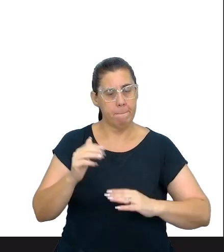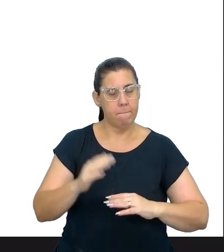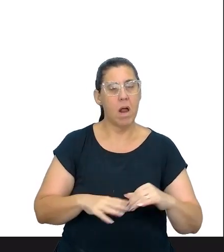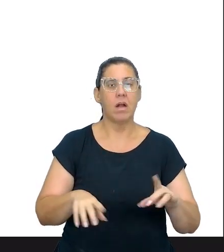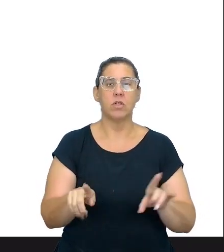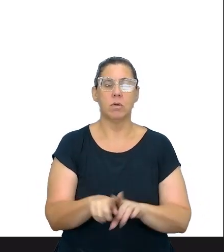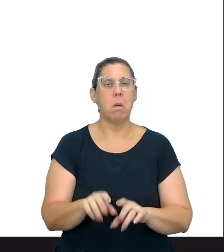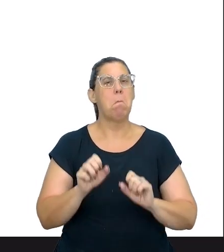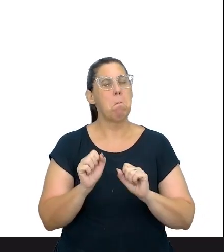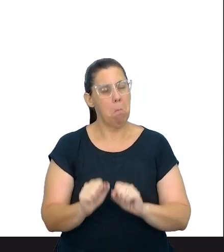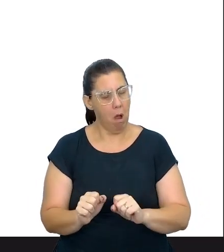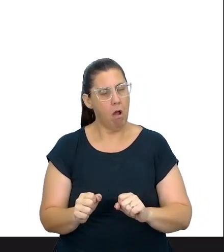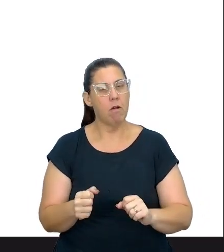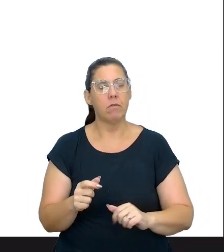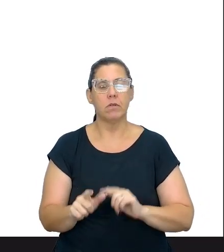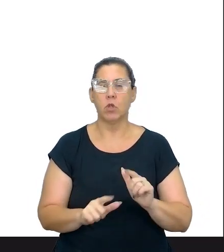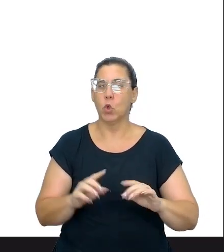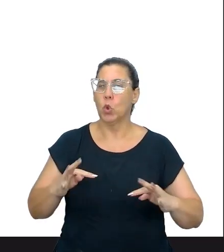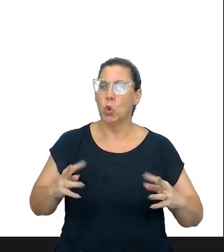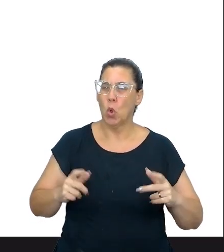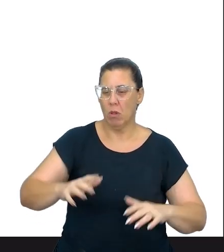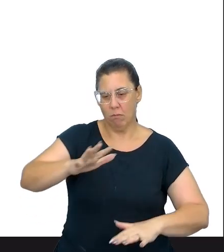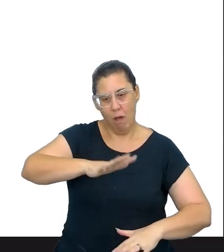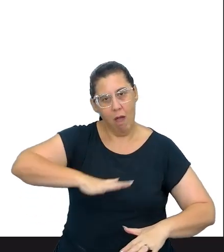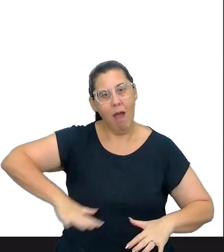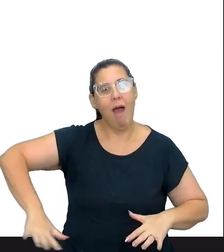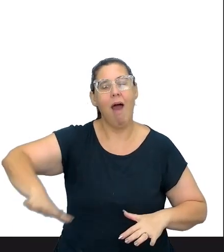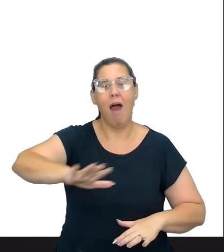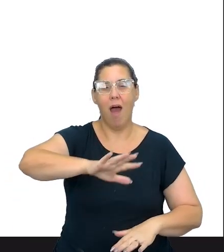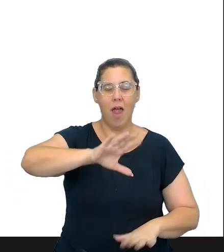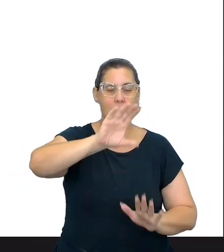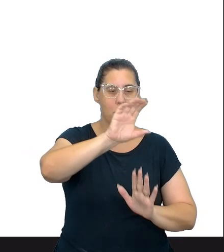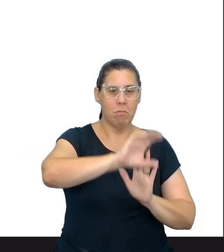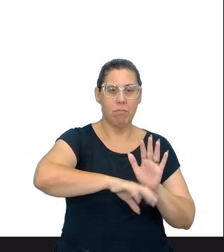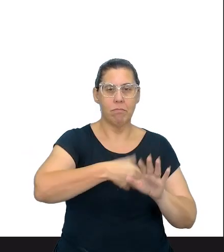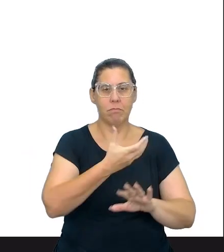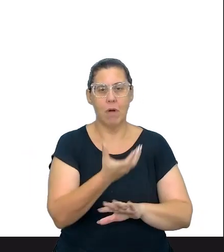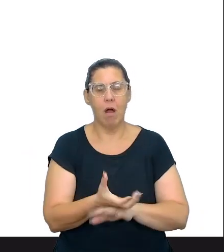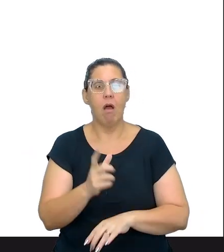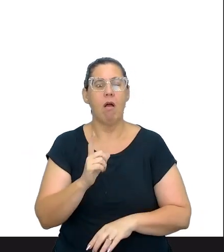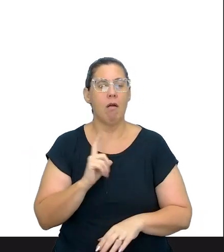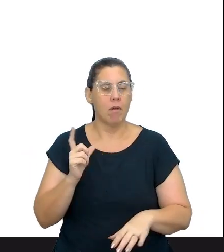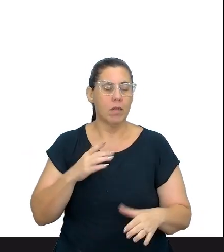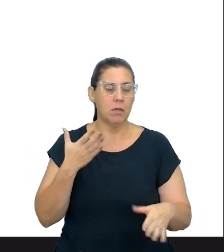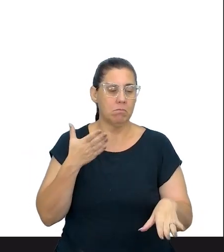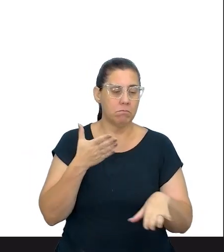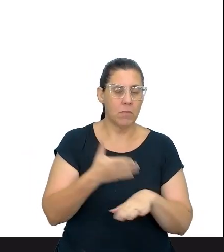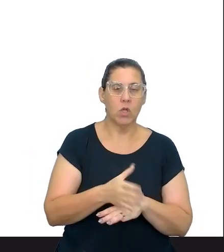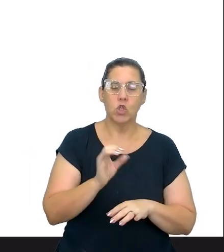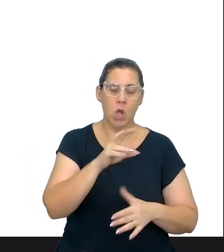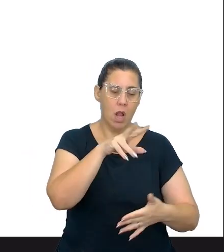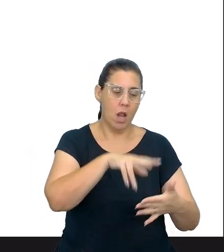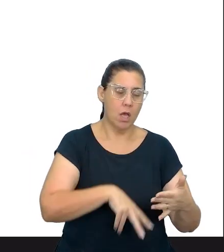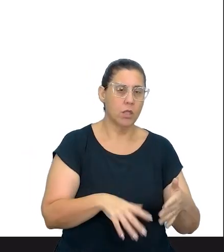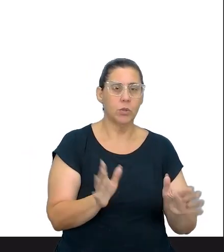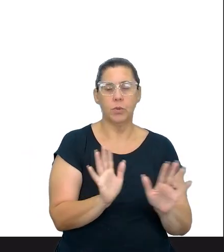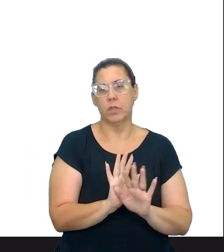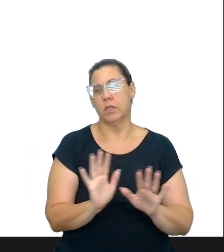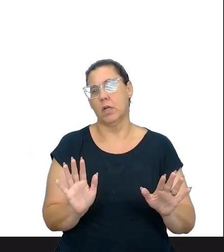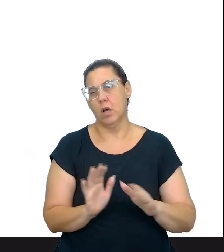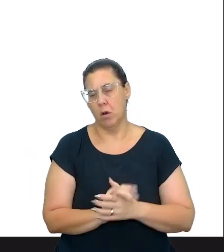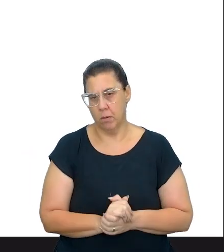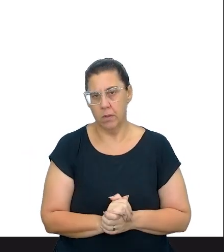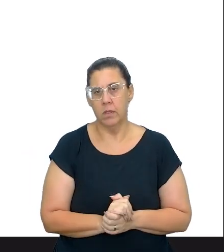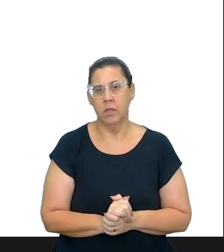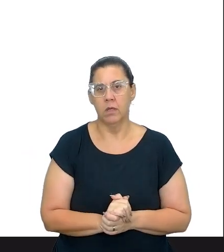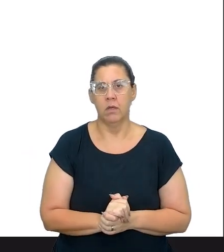língua, pode-se trabalhar em todos os componentes curriculares, né? Ter esse acesso não só à leitura. Qualquer componente curricular pode